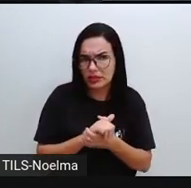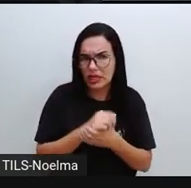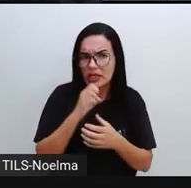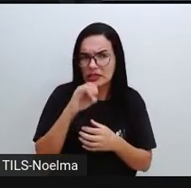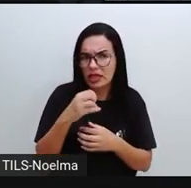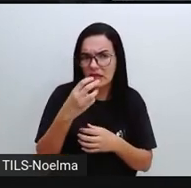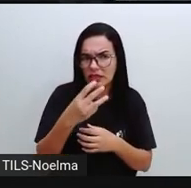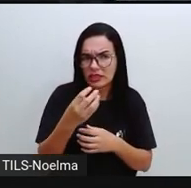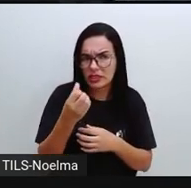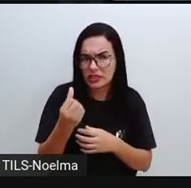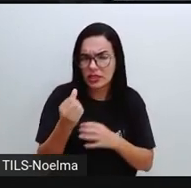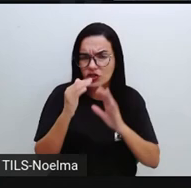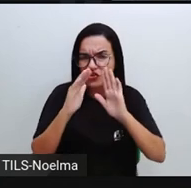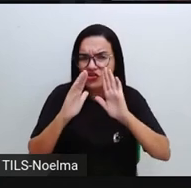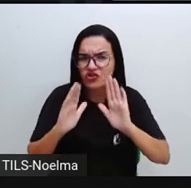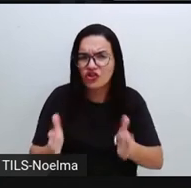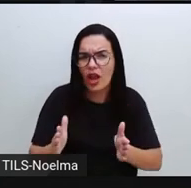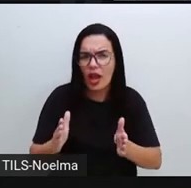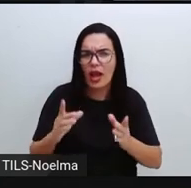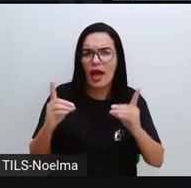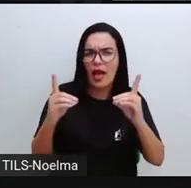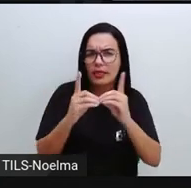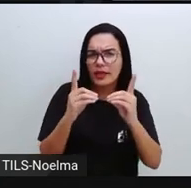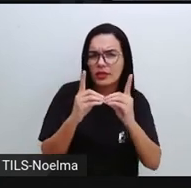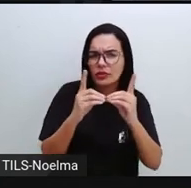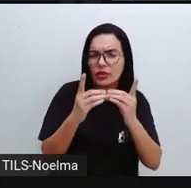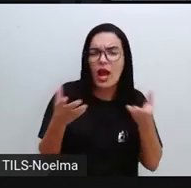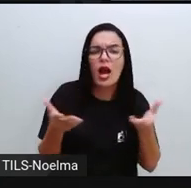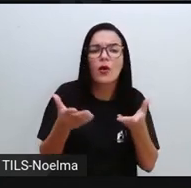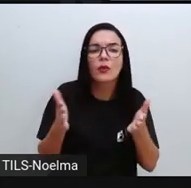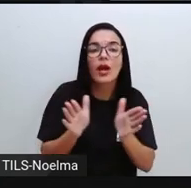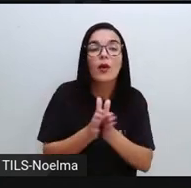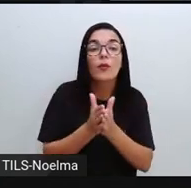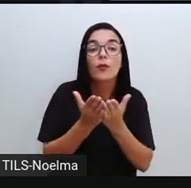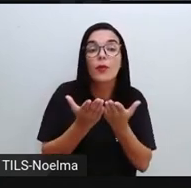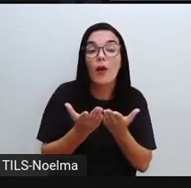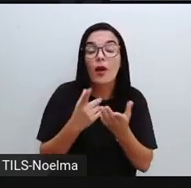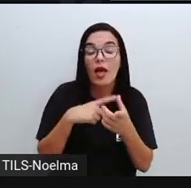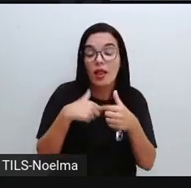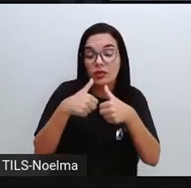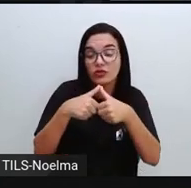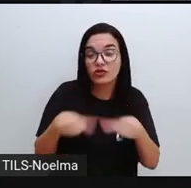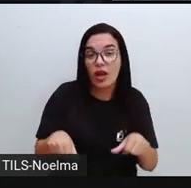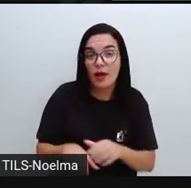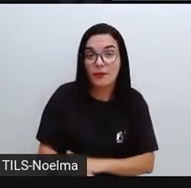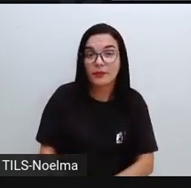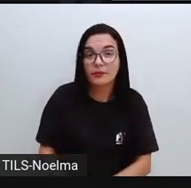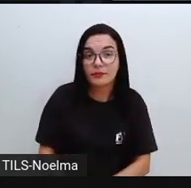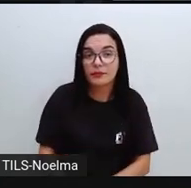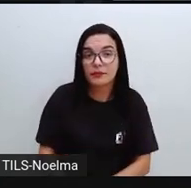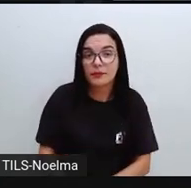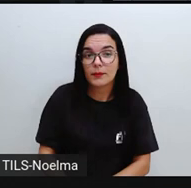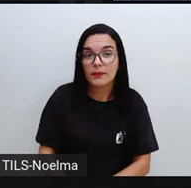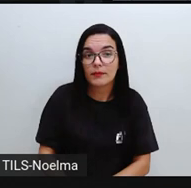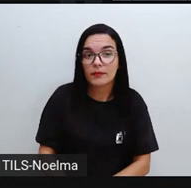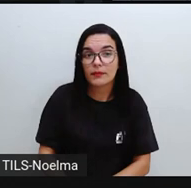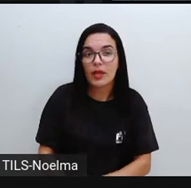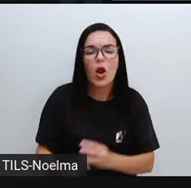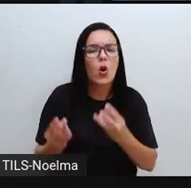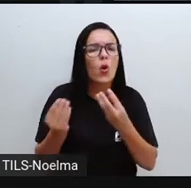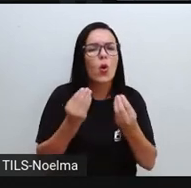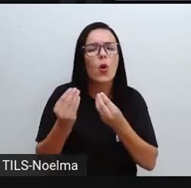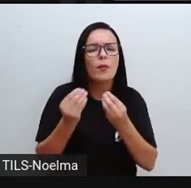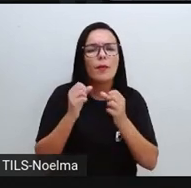36 já foram atendidas, qual é a posição que ela está agora? Vamos ver? Como é que a gente pode